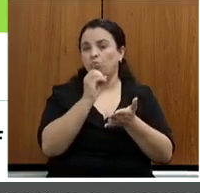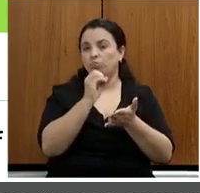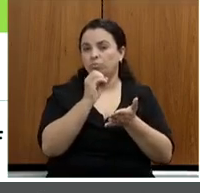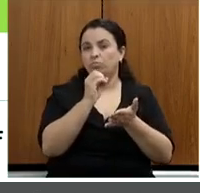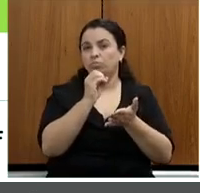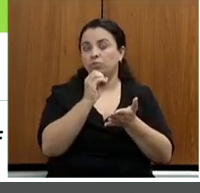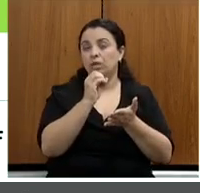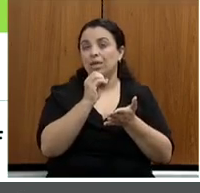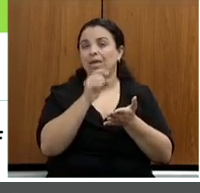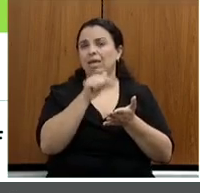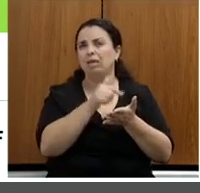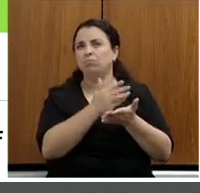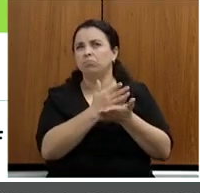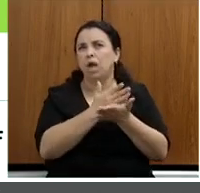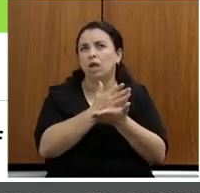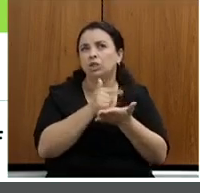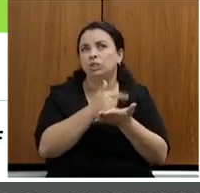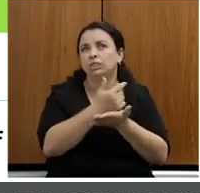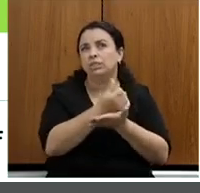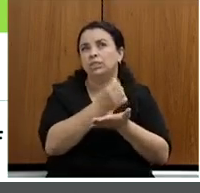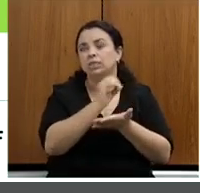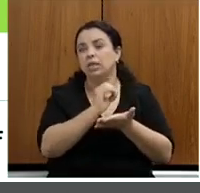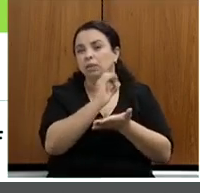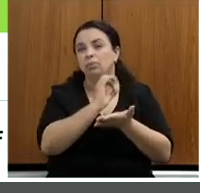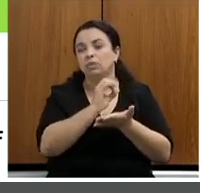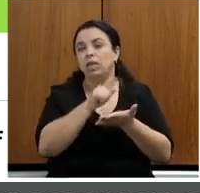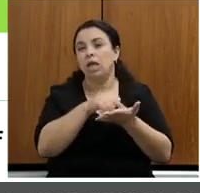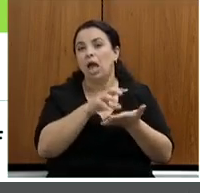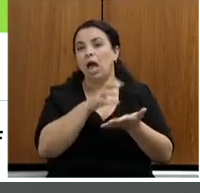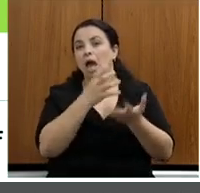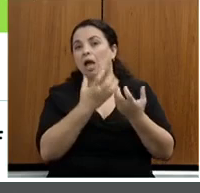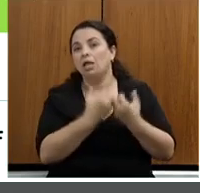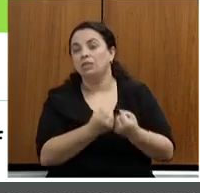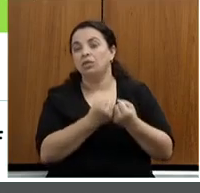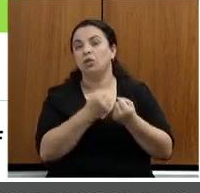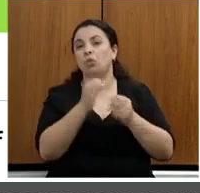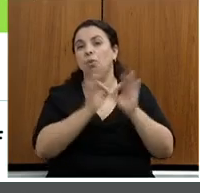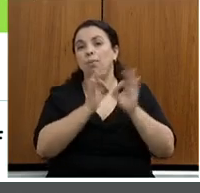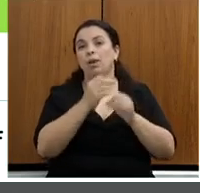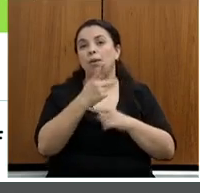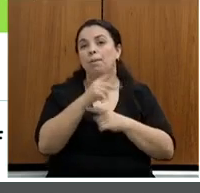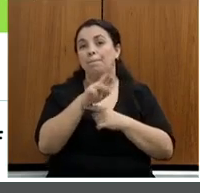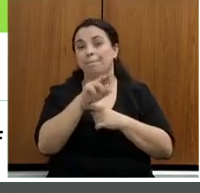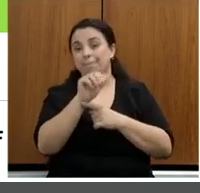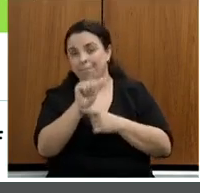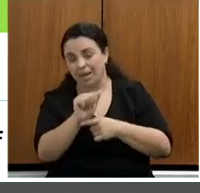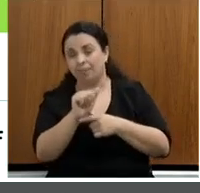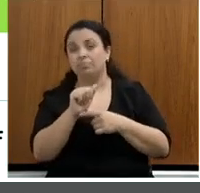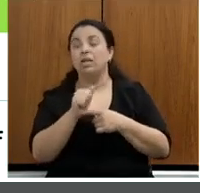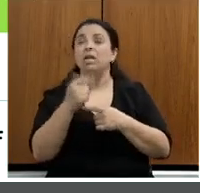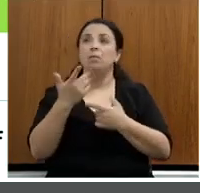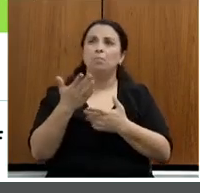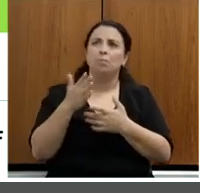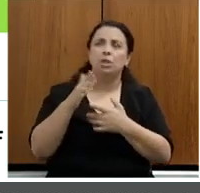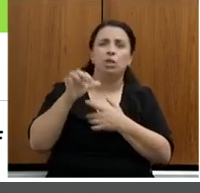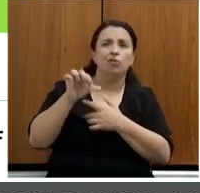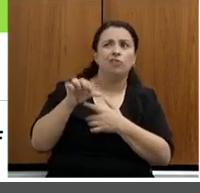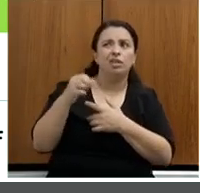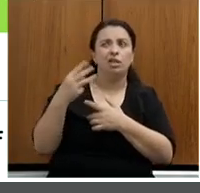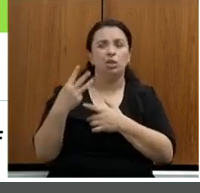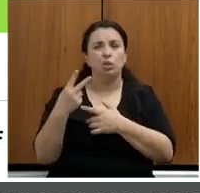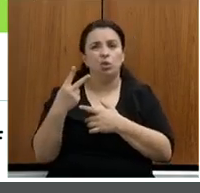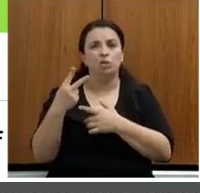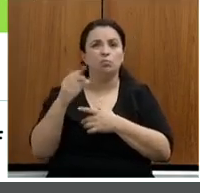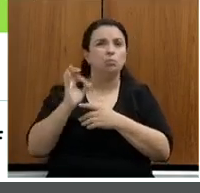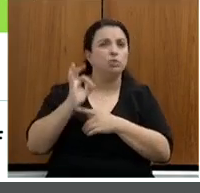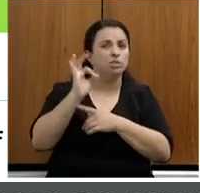deles verifica-se a opção pela adesão ao PRA, sendo que 92% dos imóveis cadastrados têm menos que quatro módulos